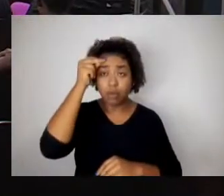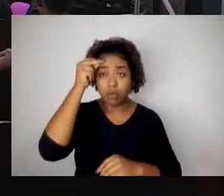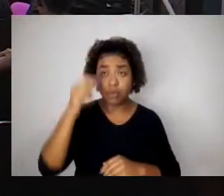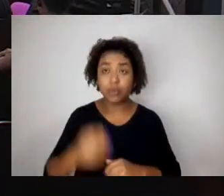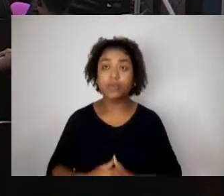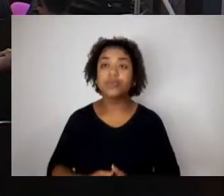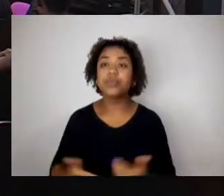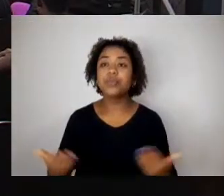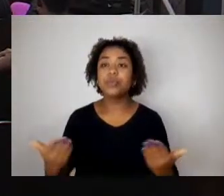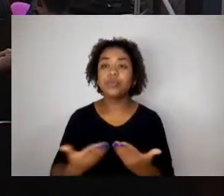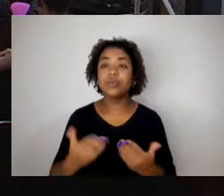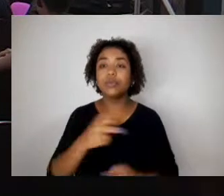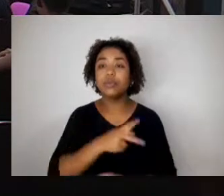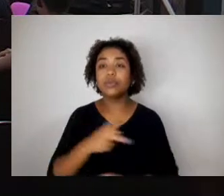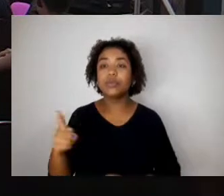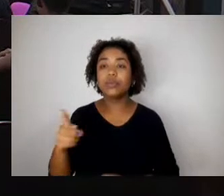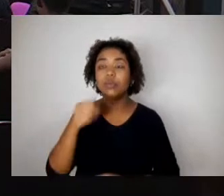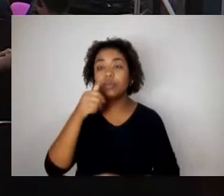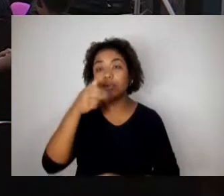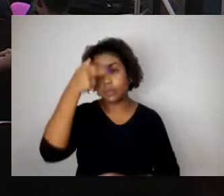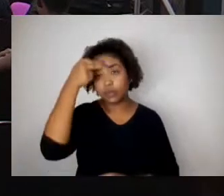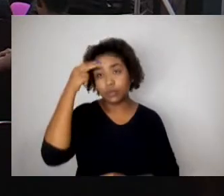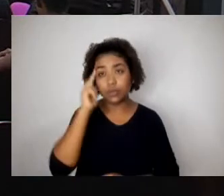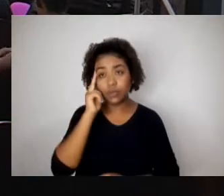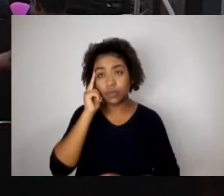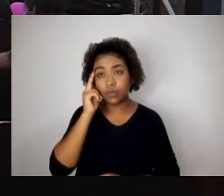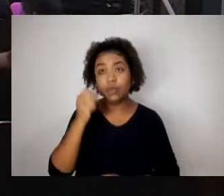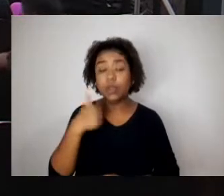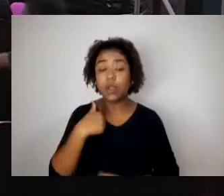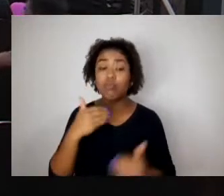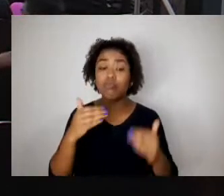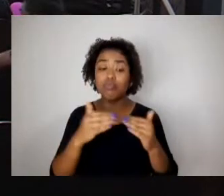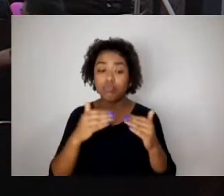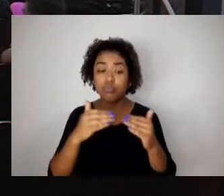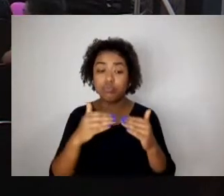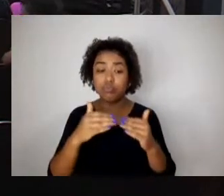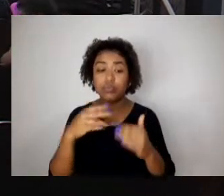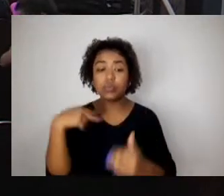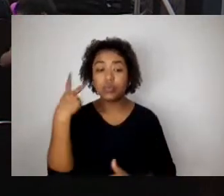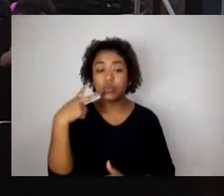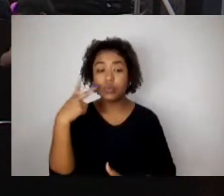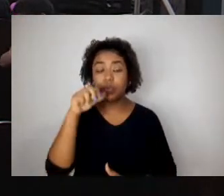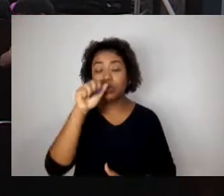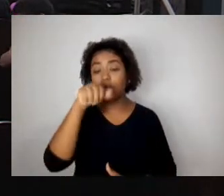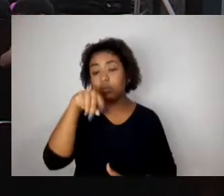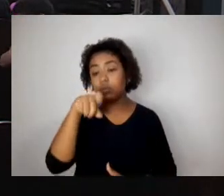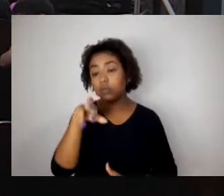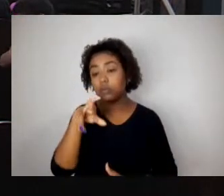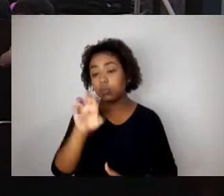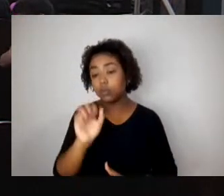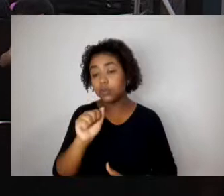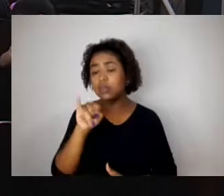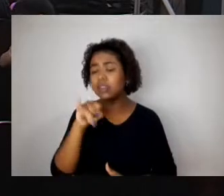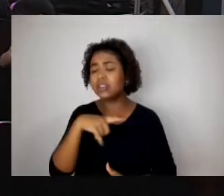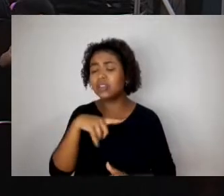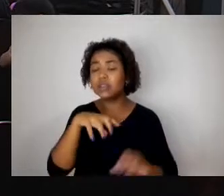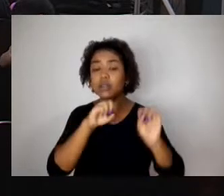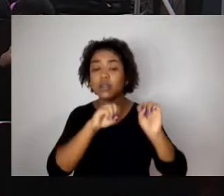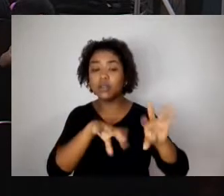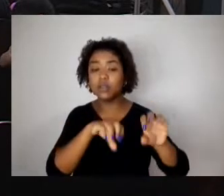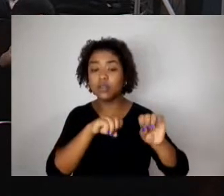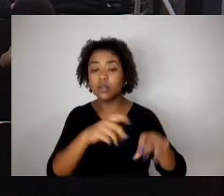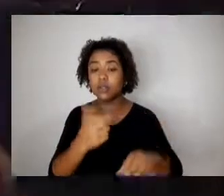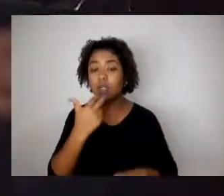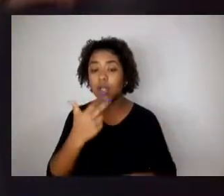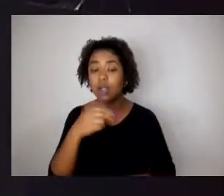Senhor presidente, na mesma linha do vereador André, aquele que ensina a língua portuguesa, ele não tem que ser punido, e nem